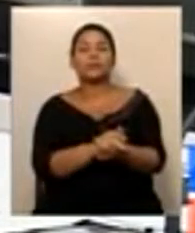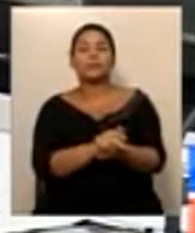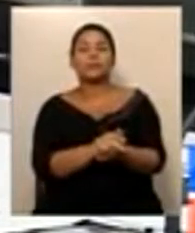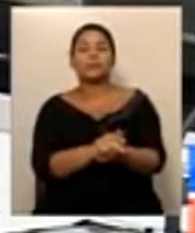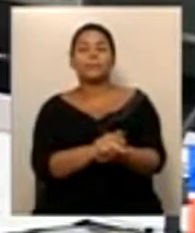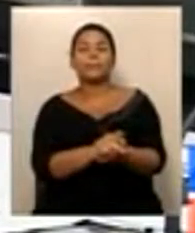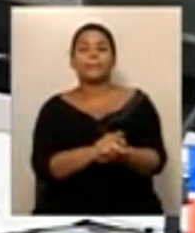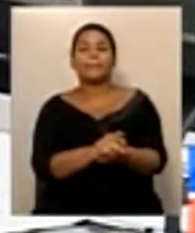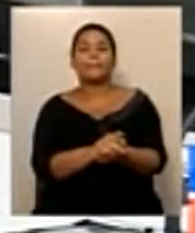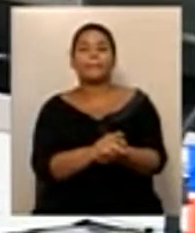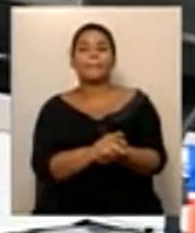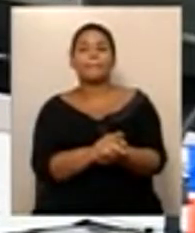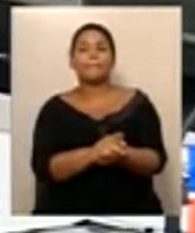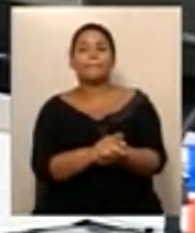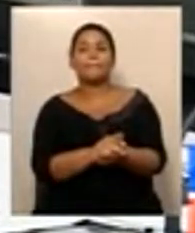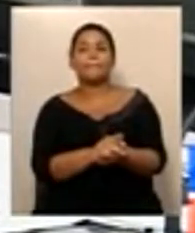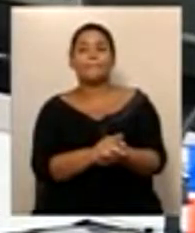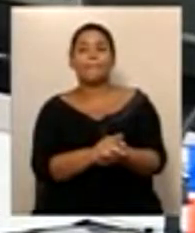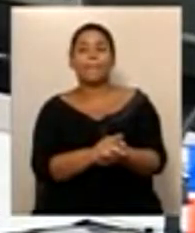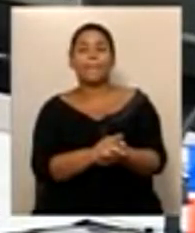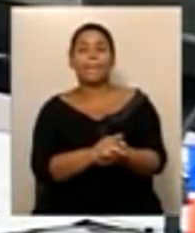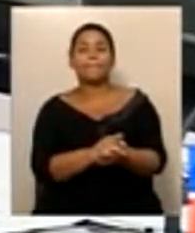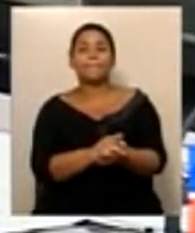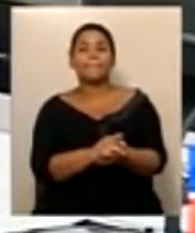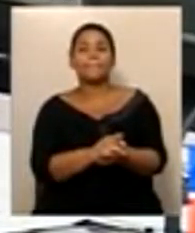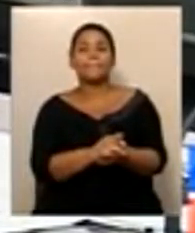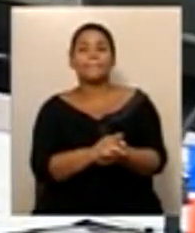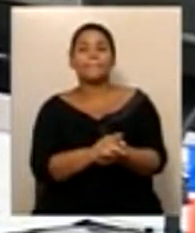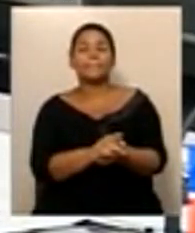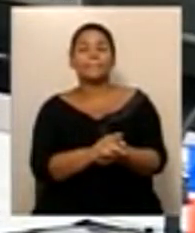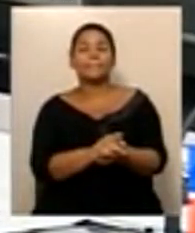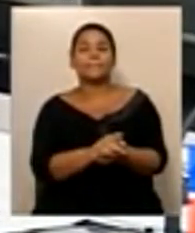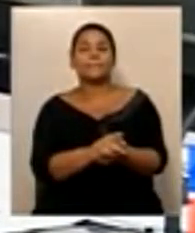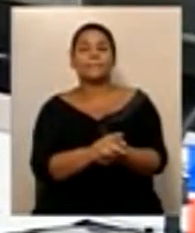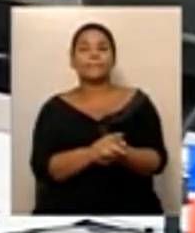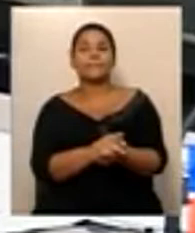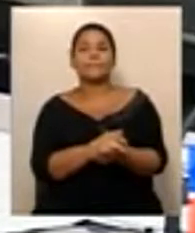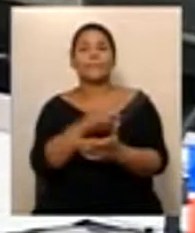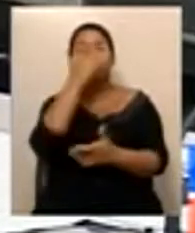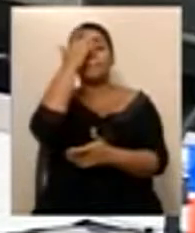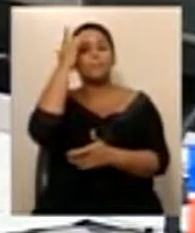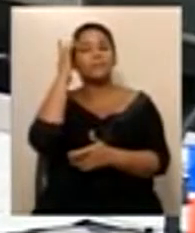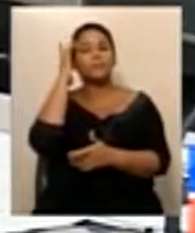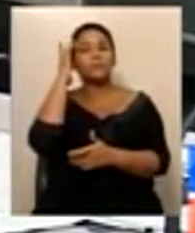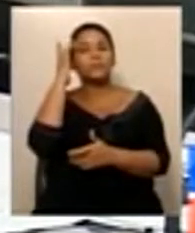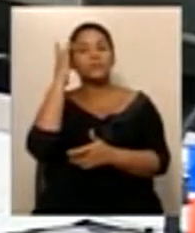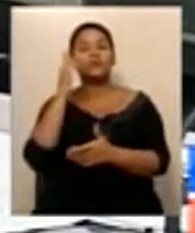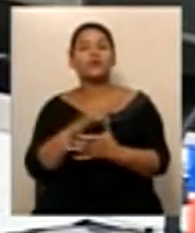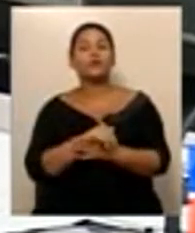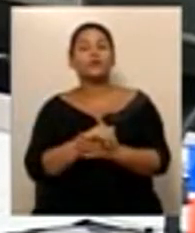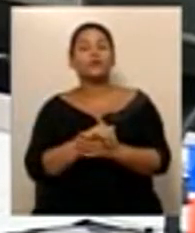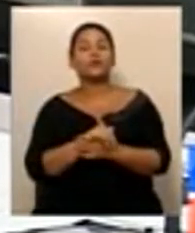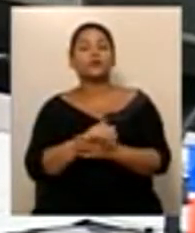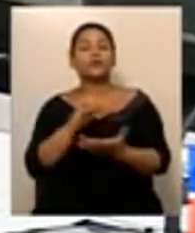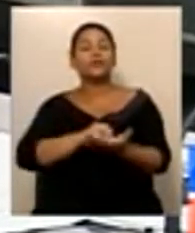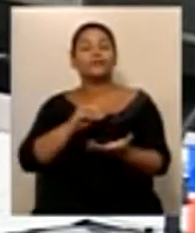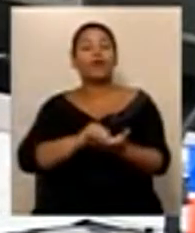pela informação que foi nos passada. Estão há praticamente oito anos